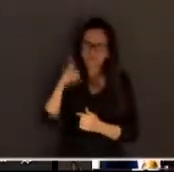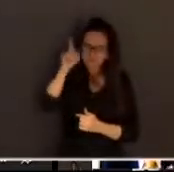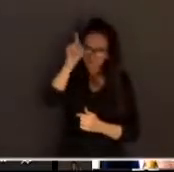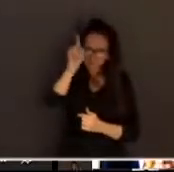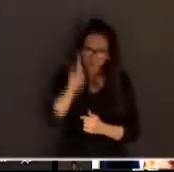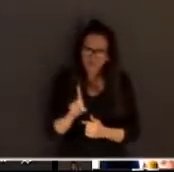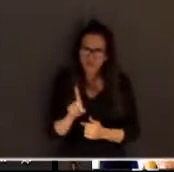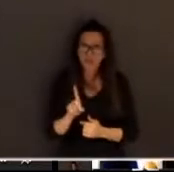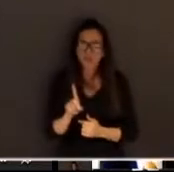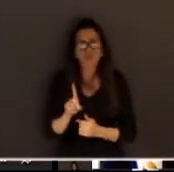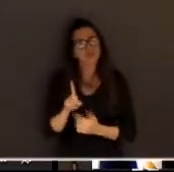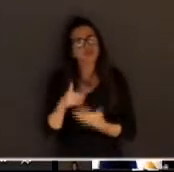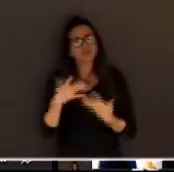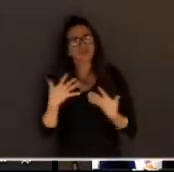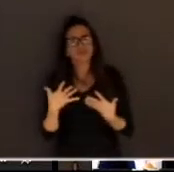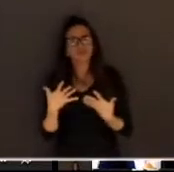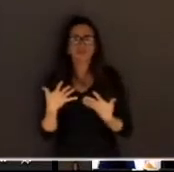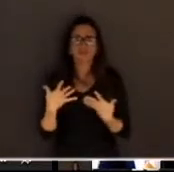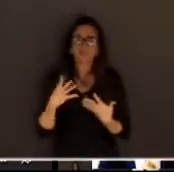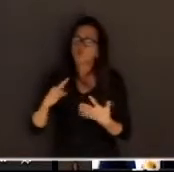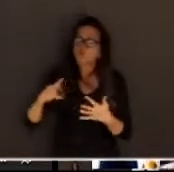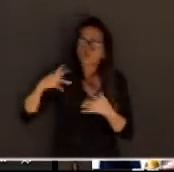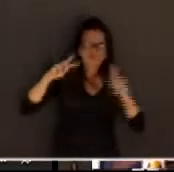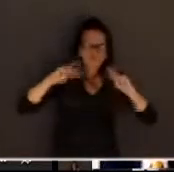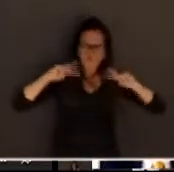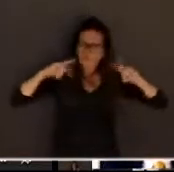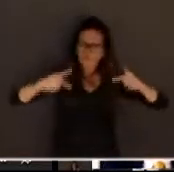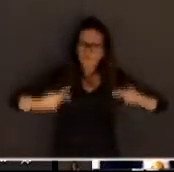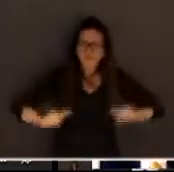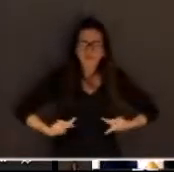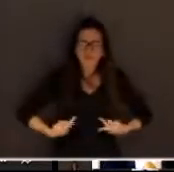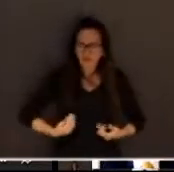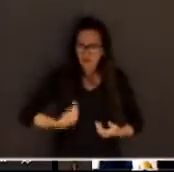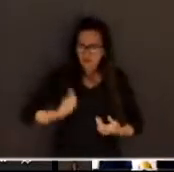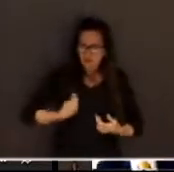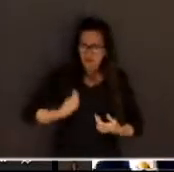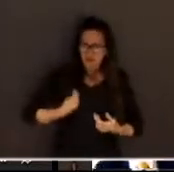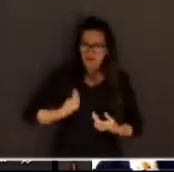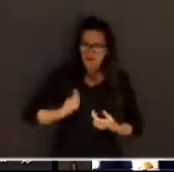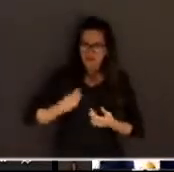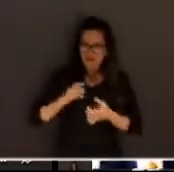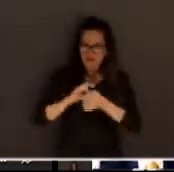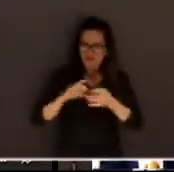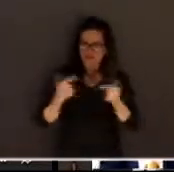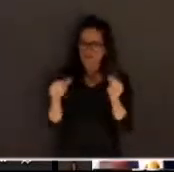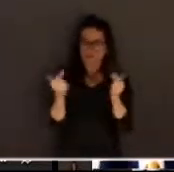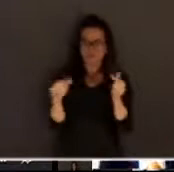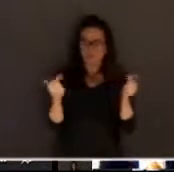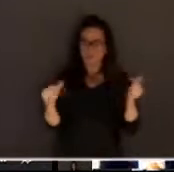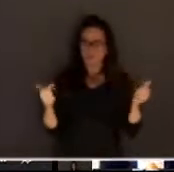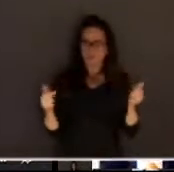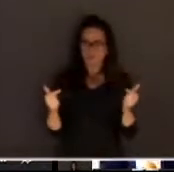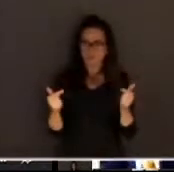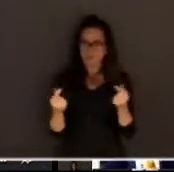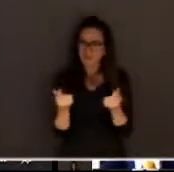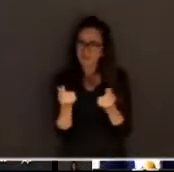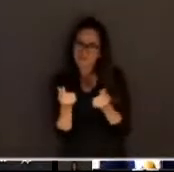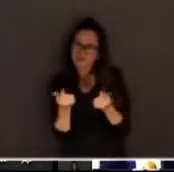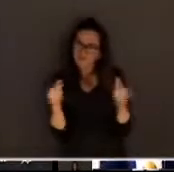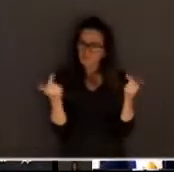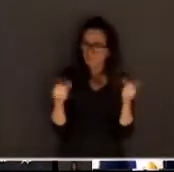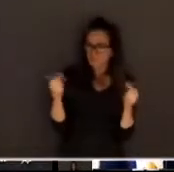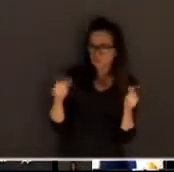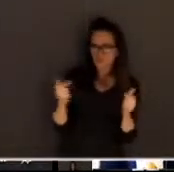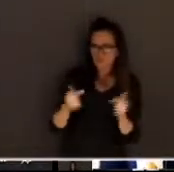todos os direitos humanos sem vida não há liberdade sem vida não há patrimônio sem vida não há honra sem